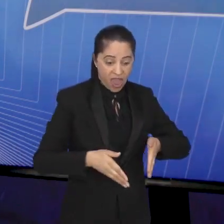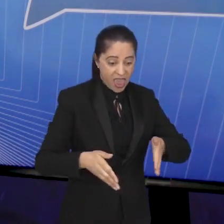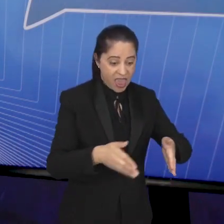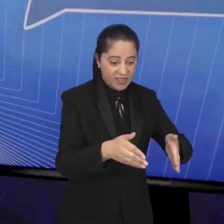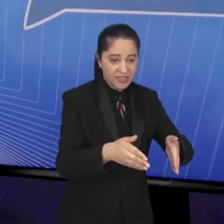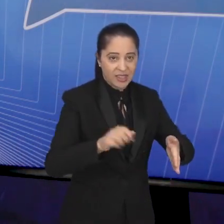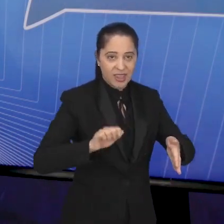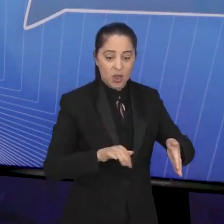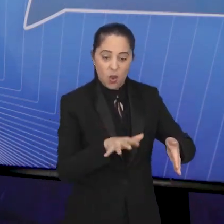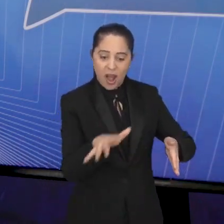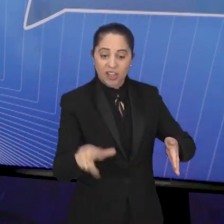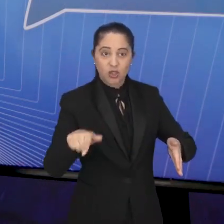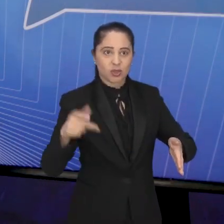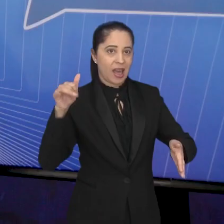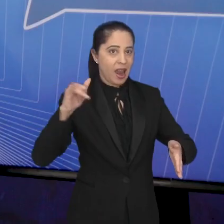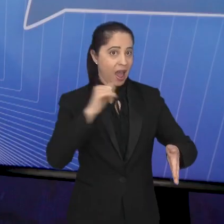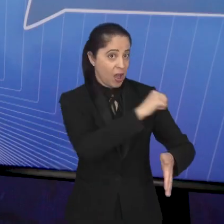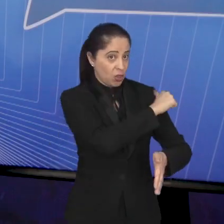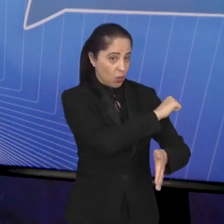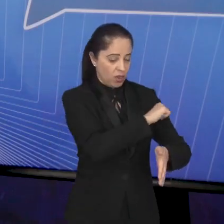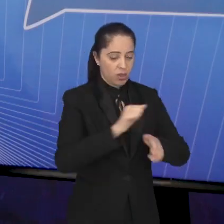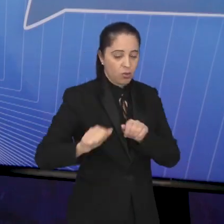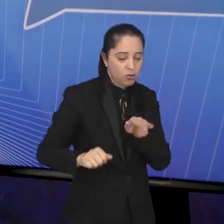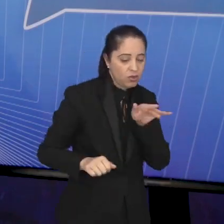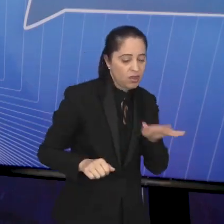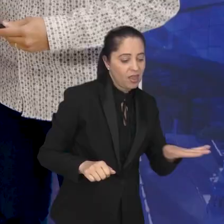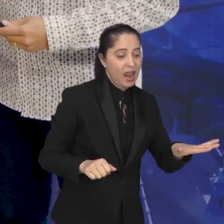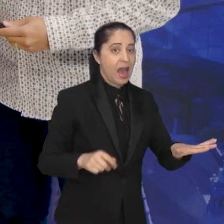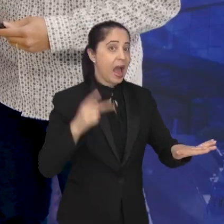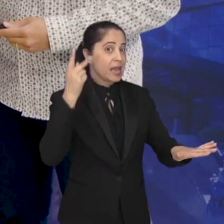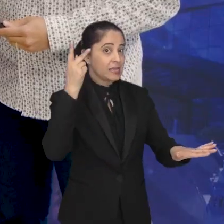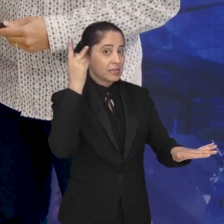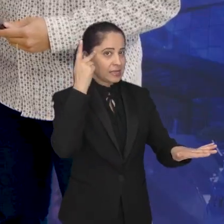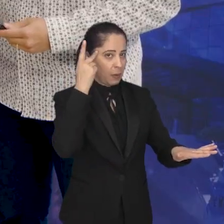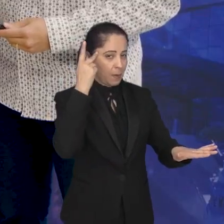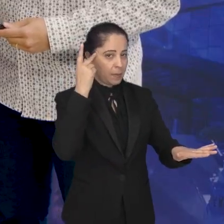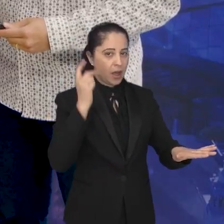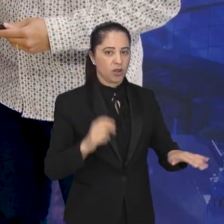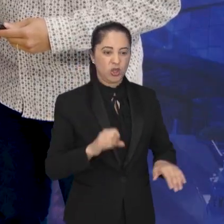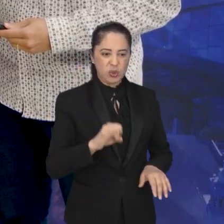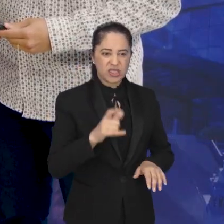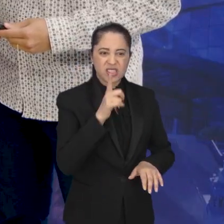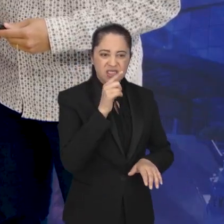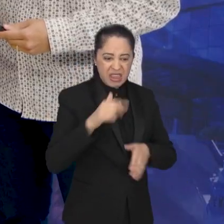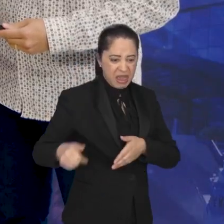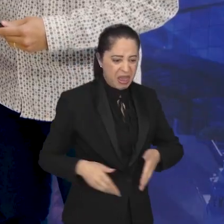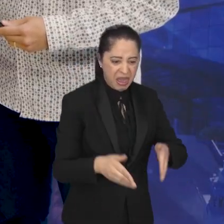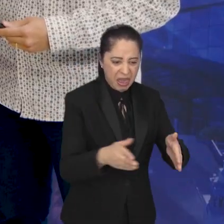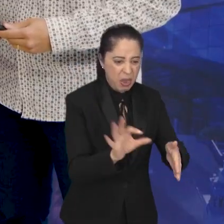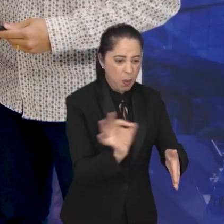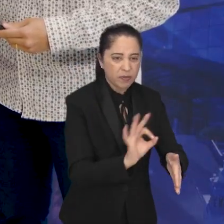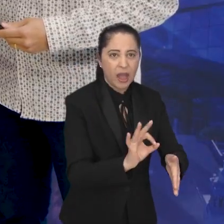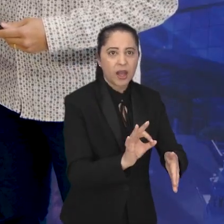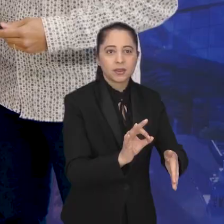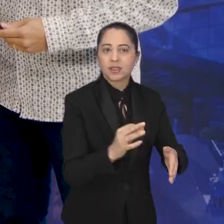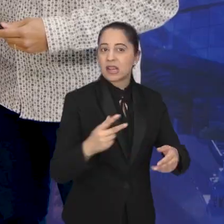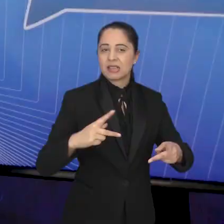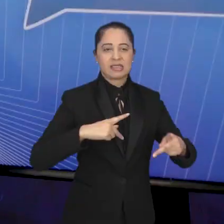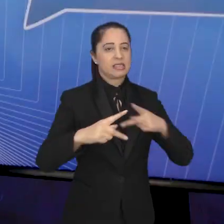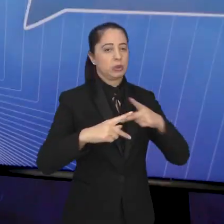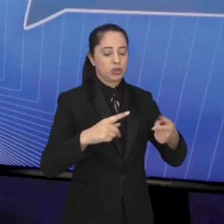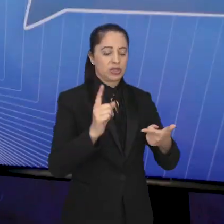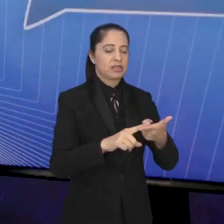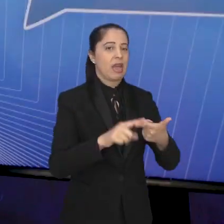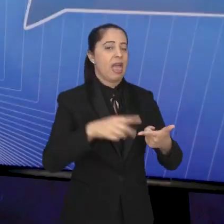tanto para São Paulo e para o Rio de Janeiro, além da nossa região. Não fosse o Paraíba, não tinha desenvolvimento. São José dos Campos,